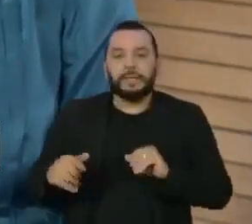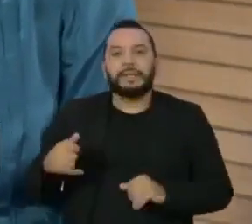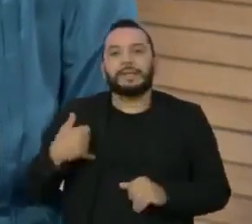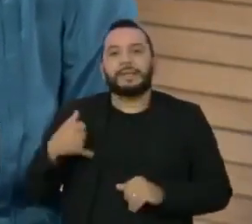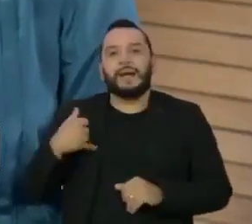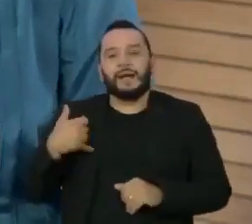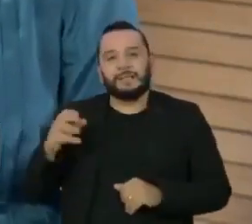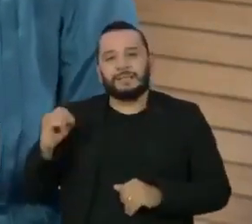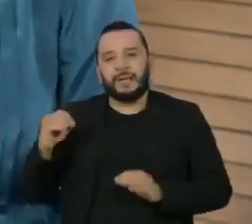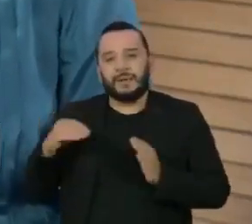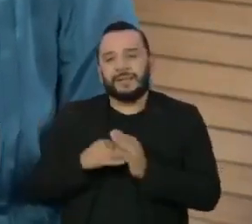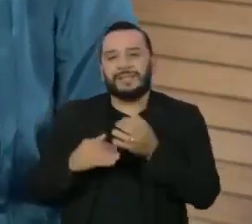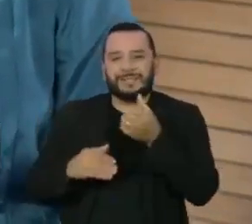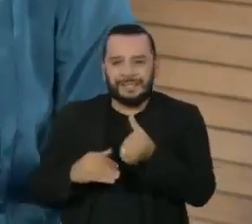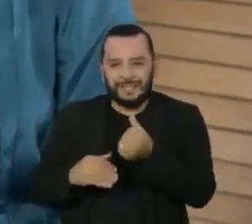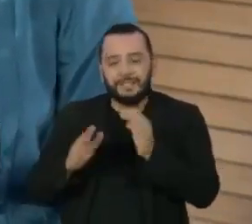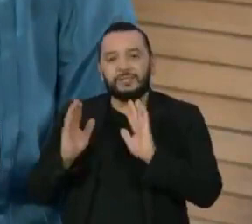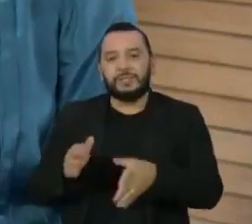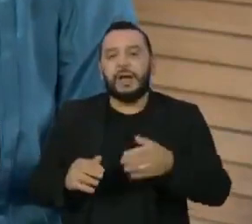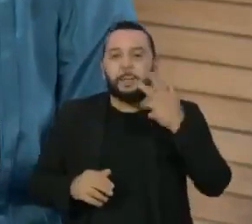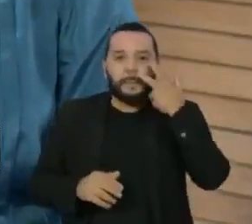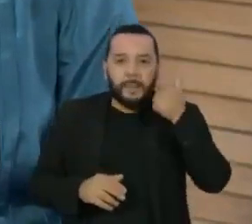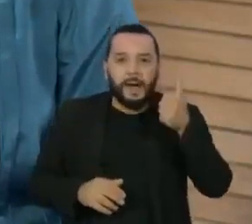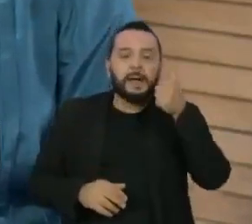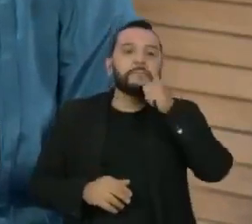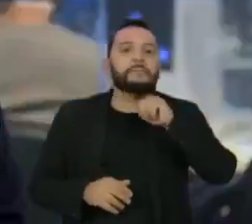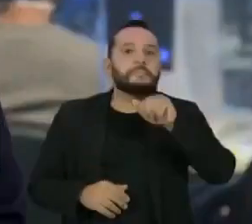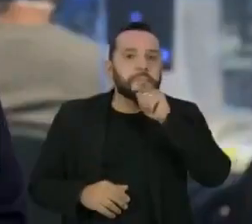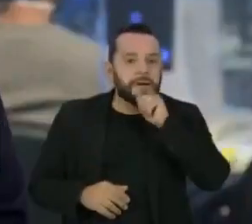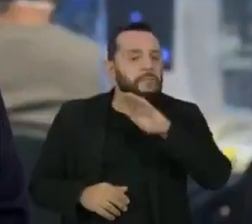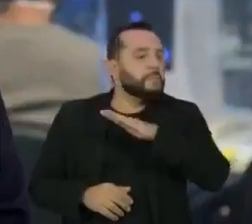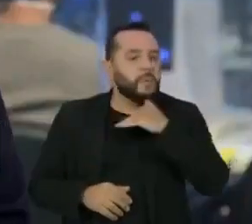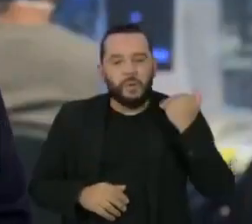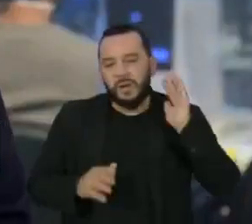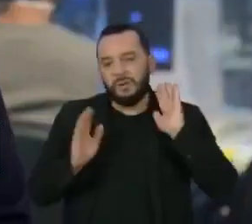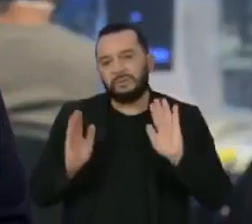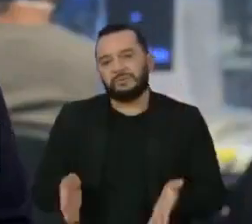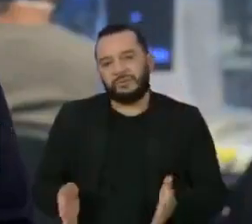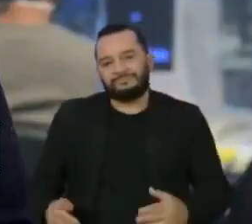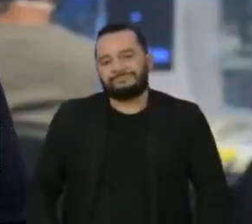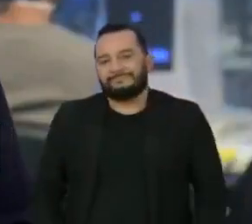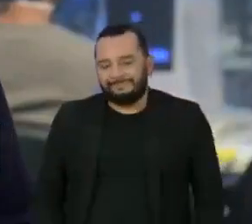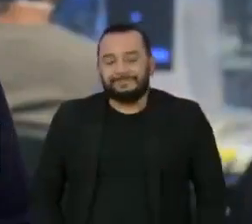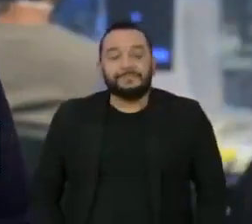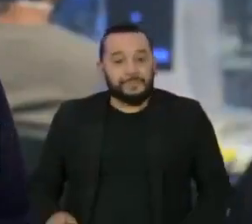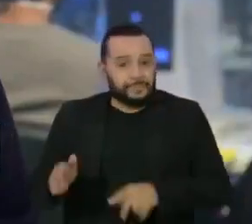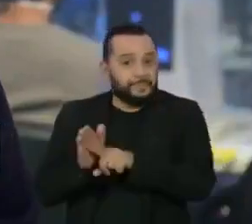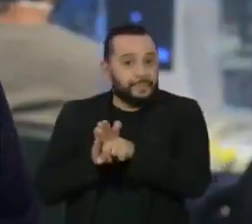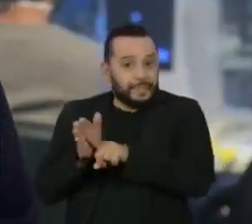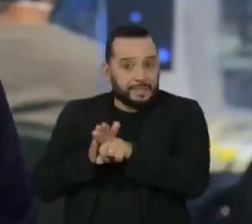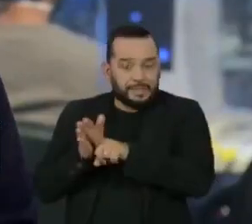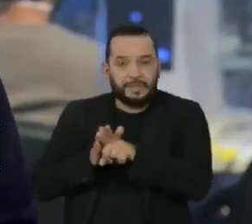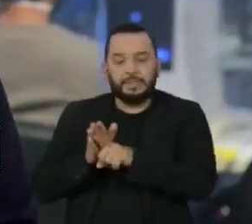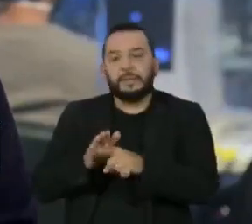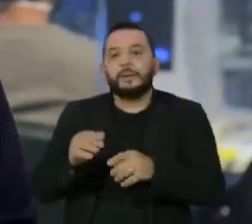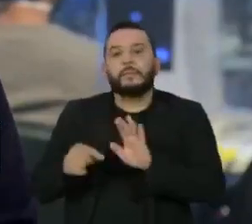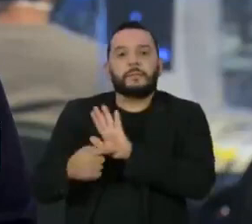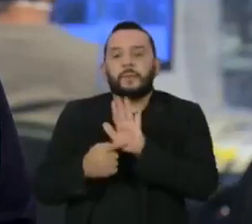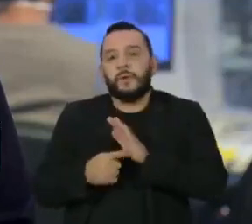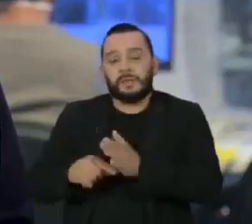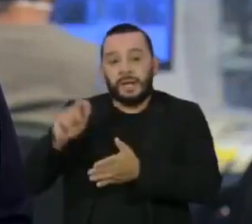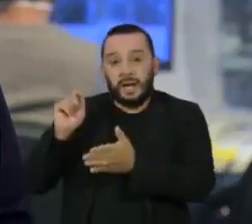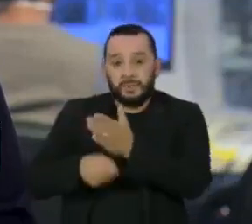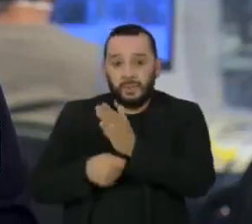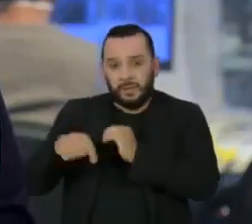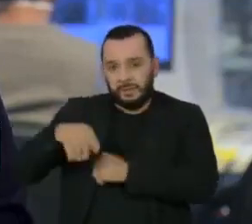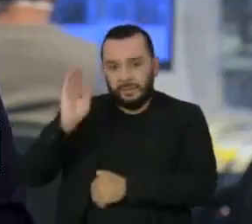de idade que perderam o pai, a mãe ou até os dois. Os dados da Associação dos Cartórios Brasileiros mostram